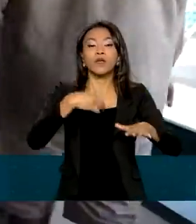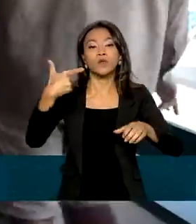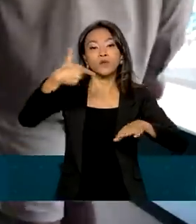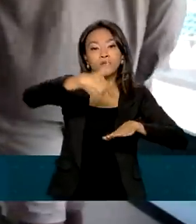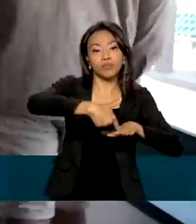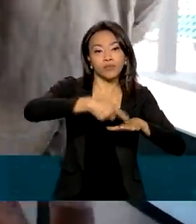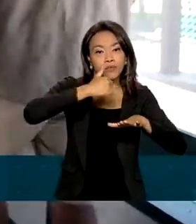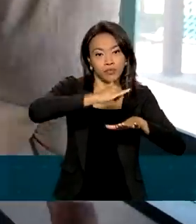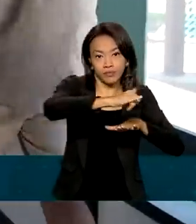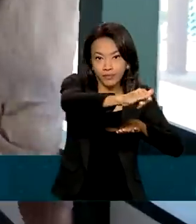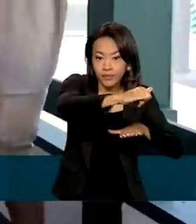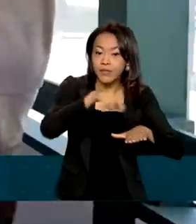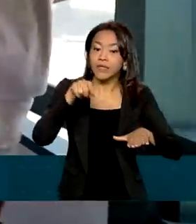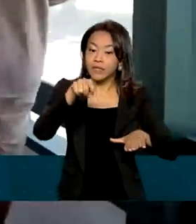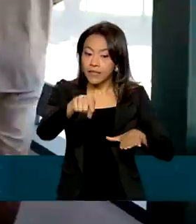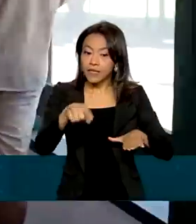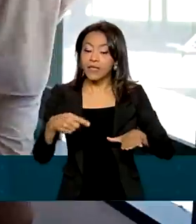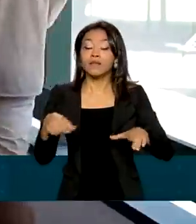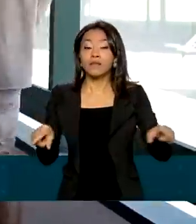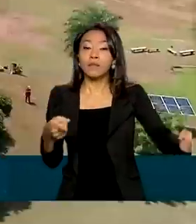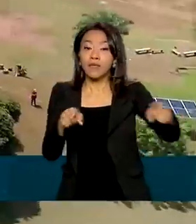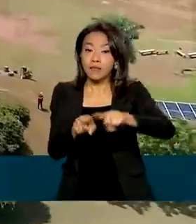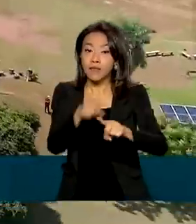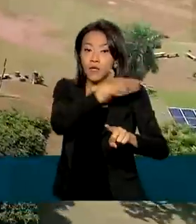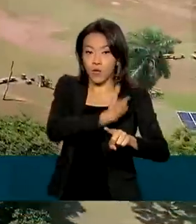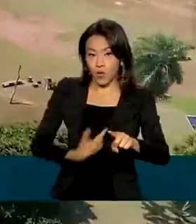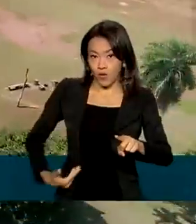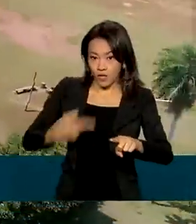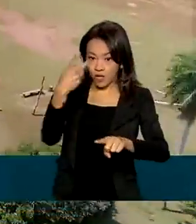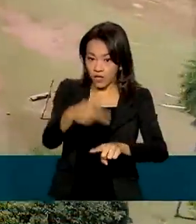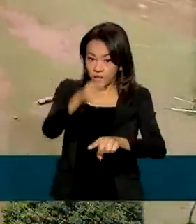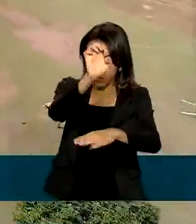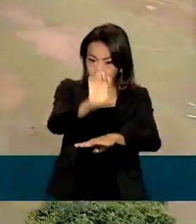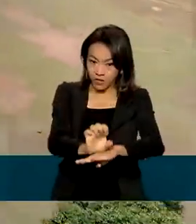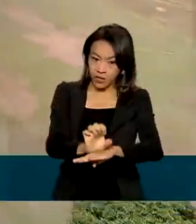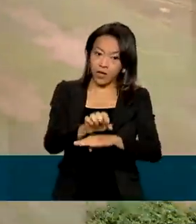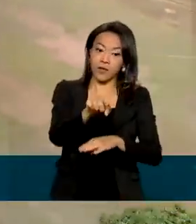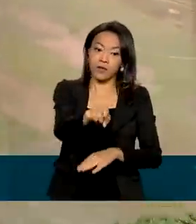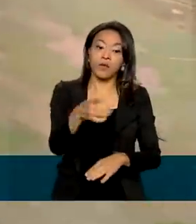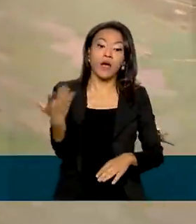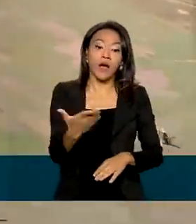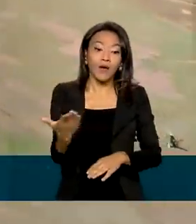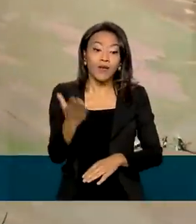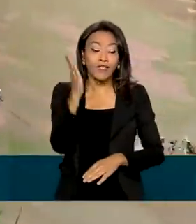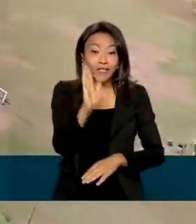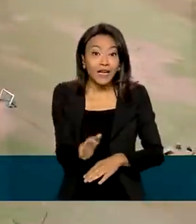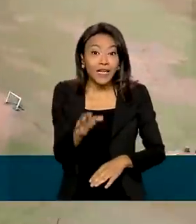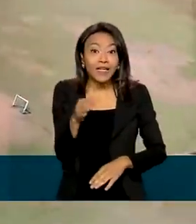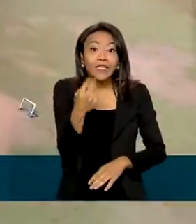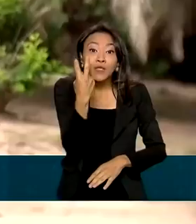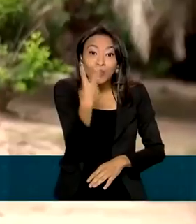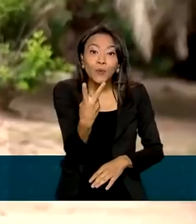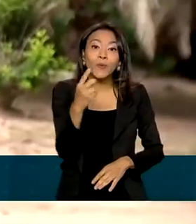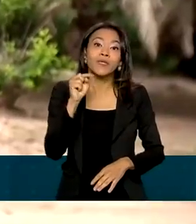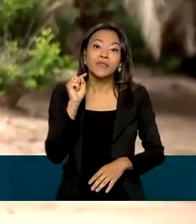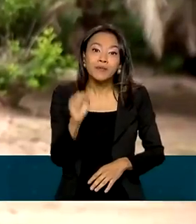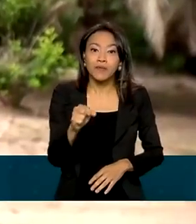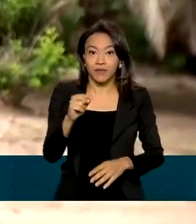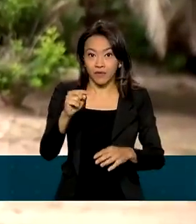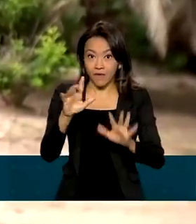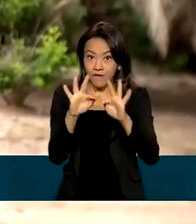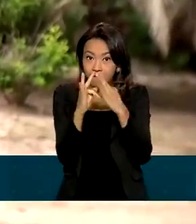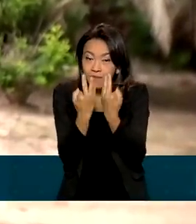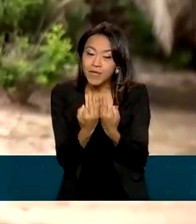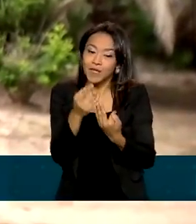e o Governo do Estado de Mato Grosso do Sul. Depois de já tirar do escuro mais de 2.000 famílias, o